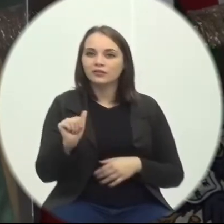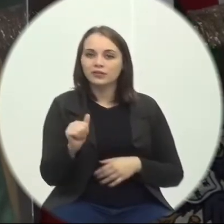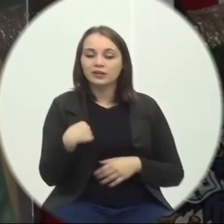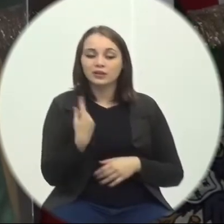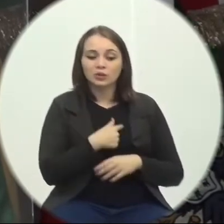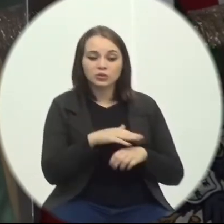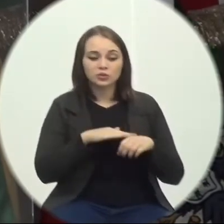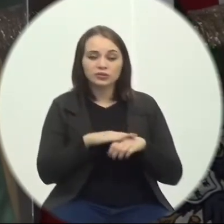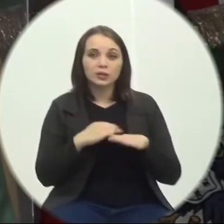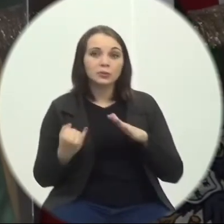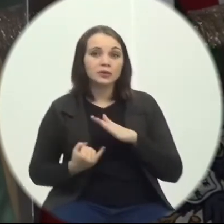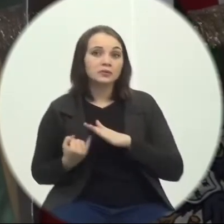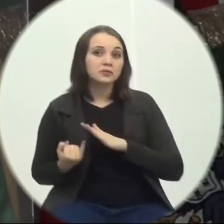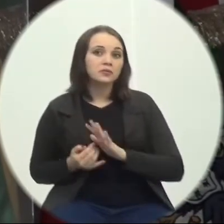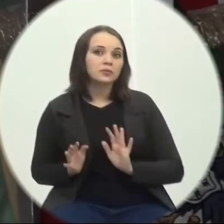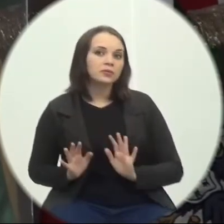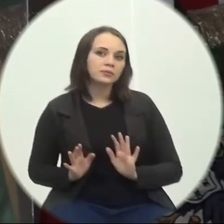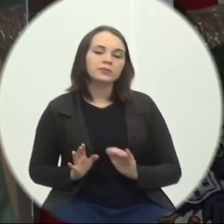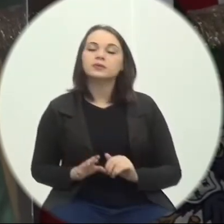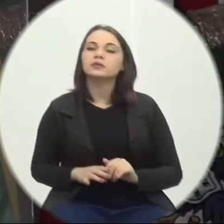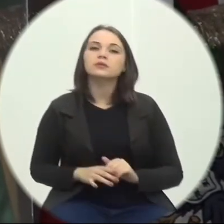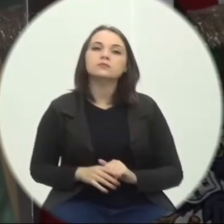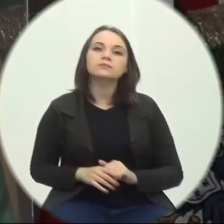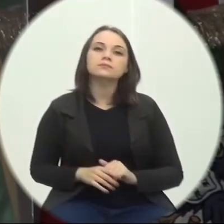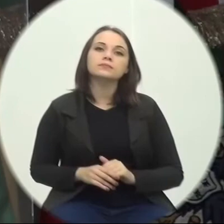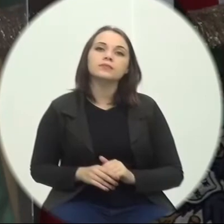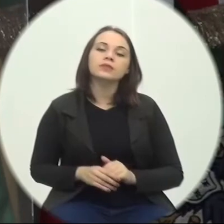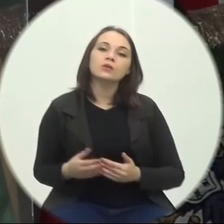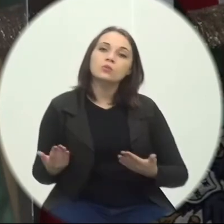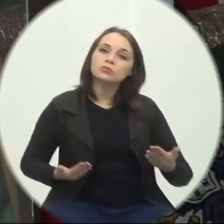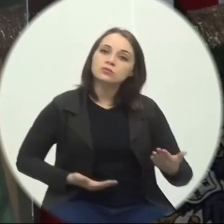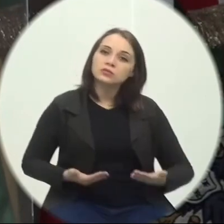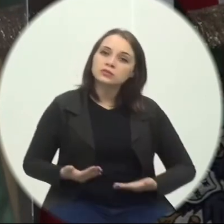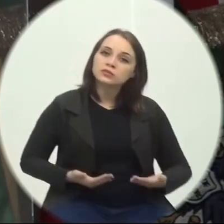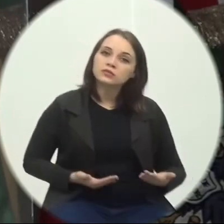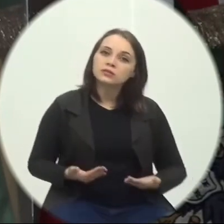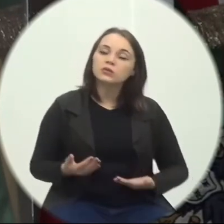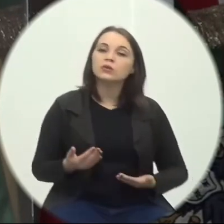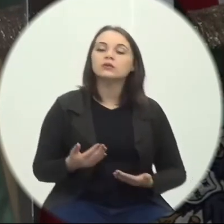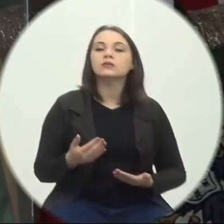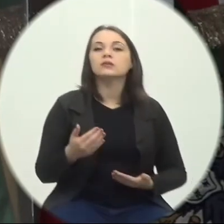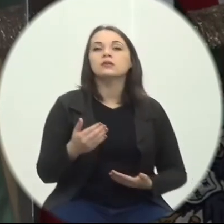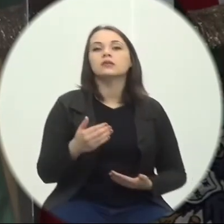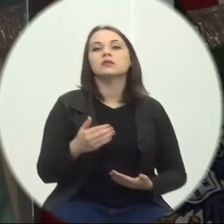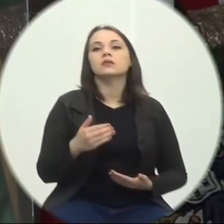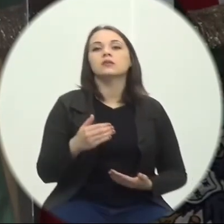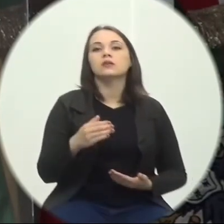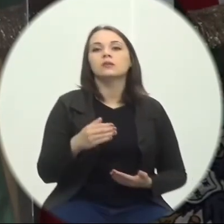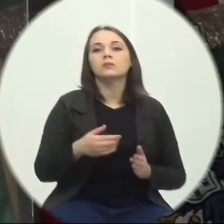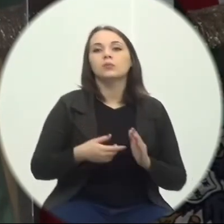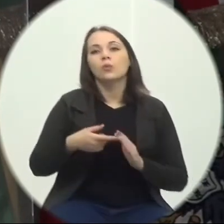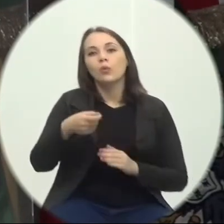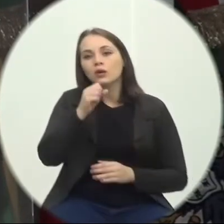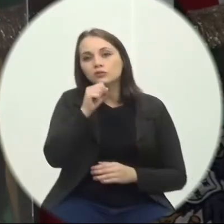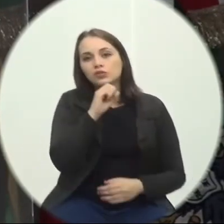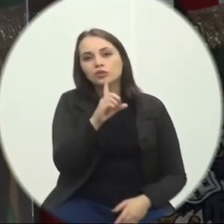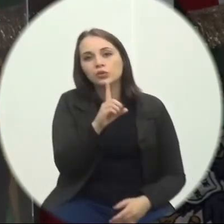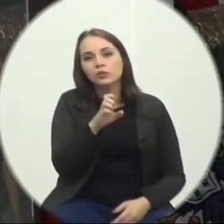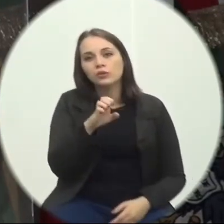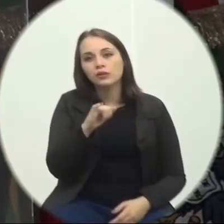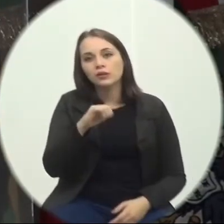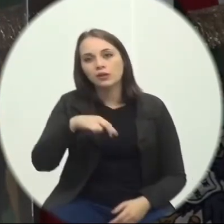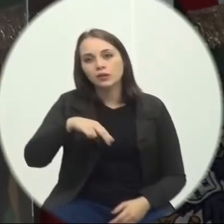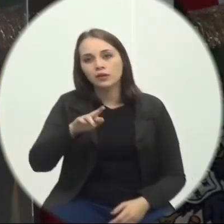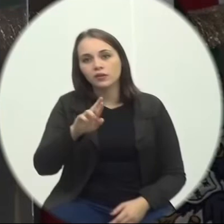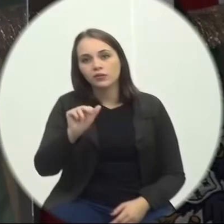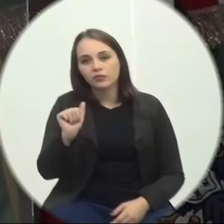informal Com Servidores Da Coordenadoria Regional Antigo De Infra Eles disseram Que